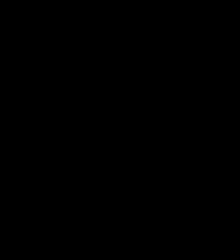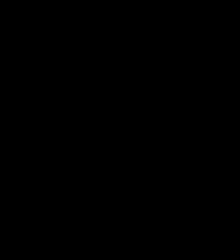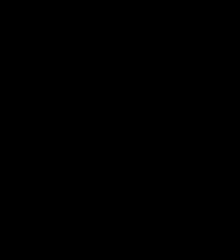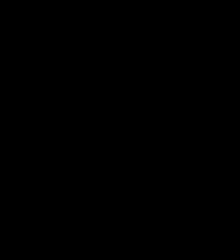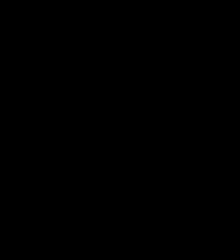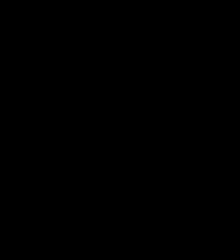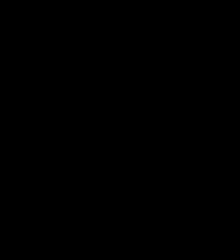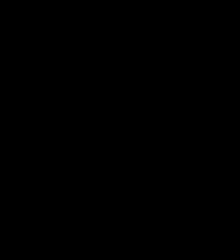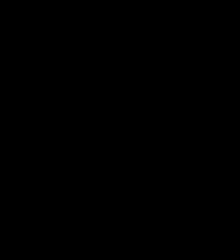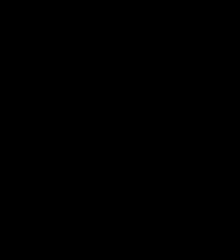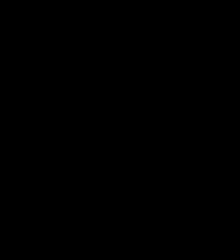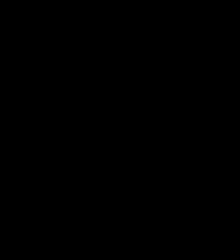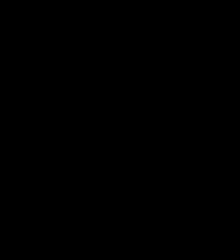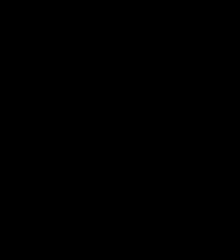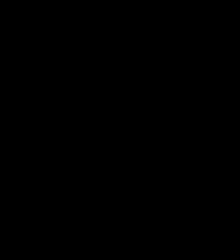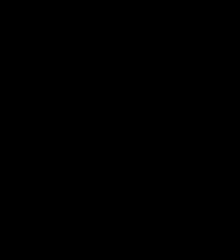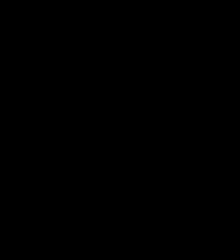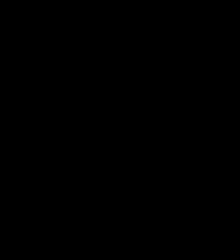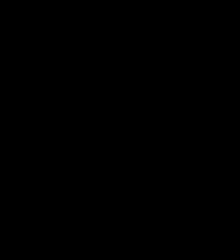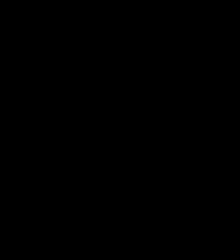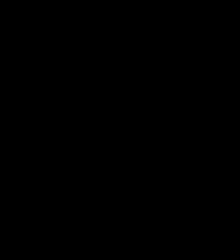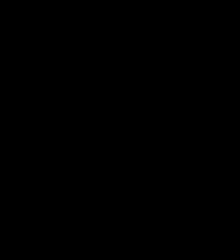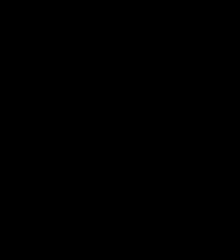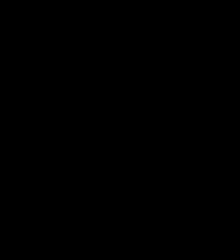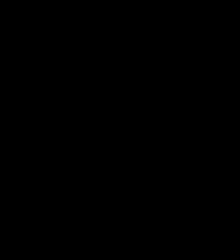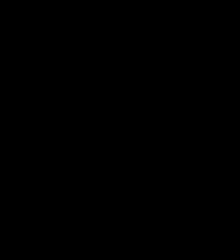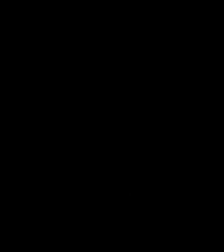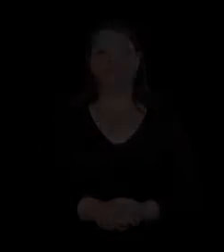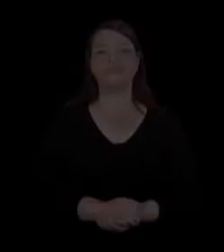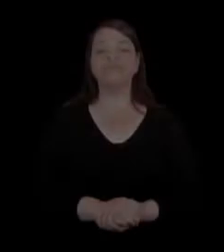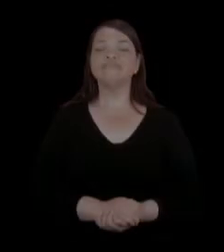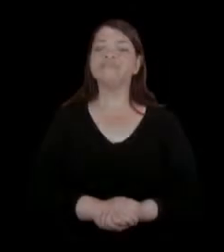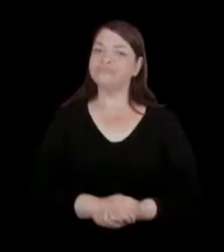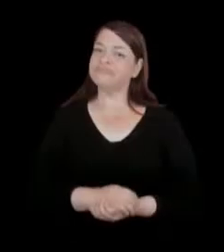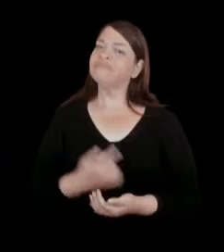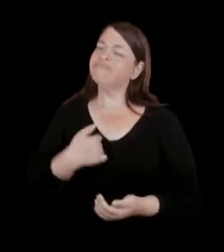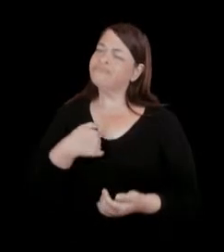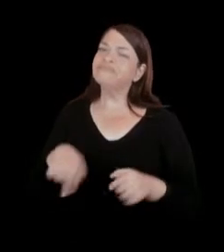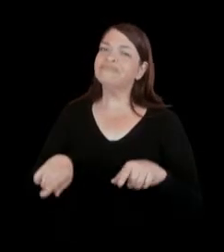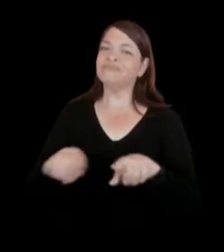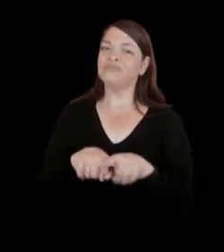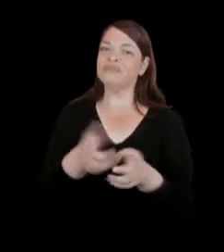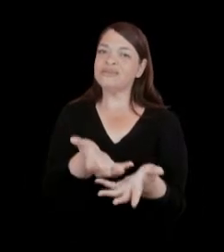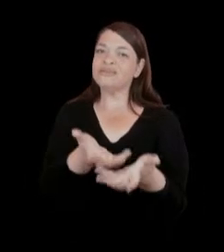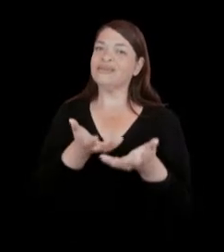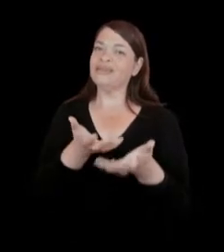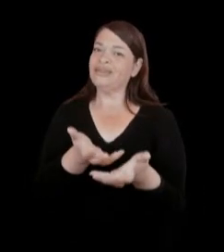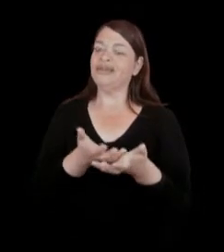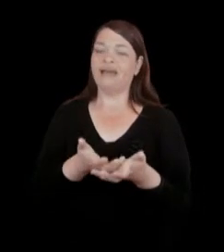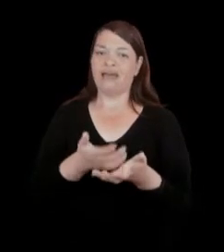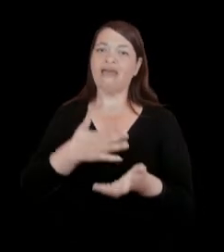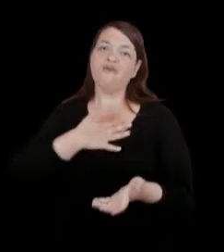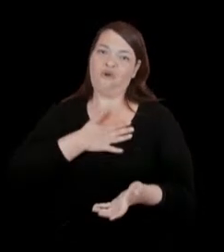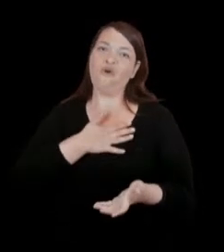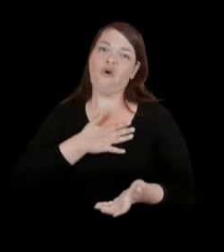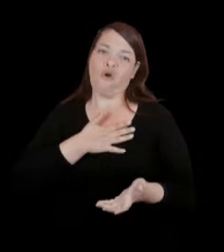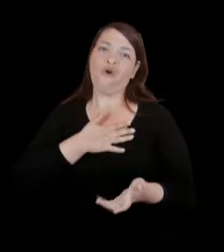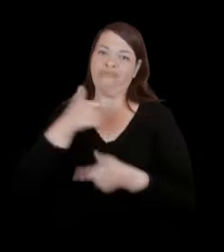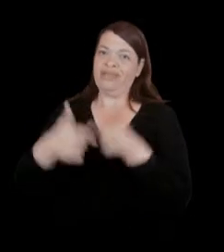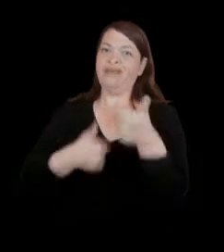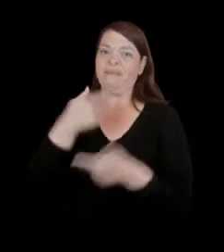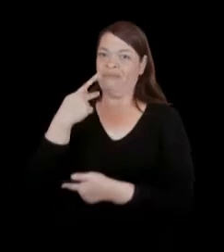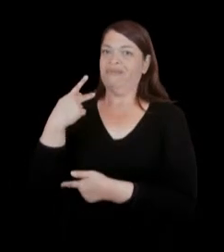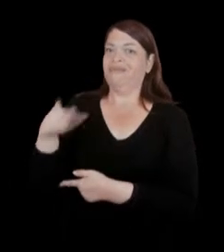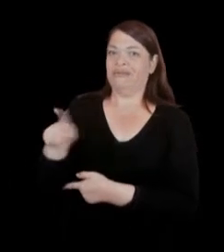vidro e pilares, muito iluminado. E o piso é de madeira. Eu também diria que eu não só gosto muito do trabalho do Isai,